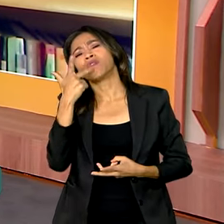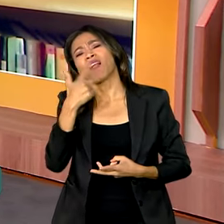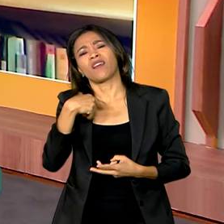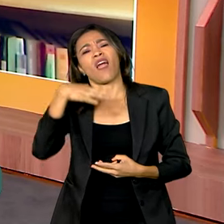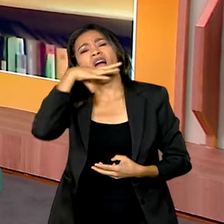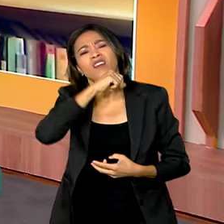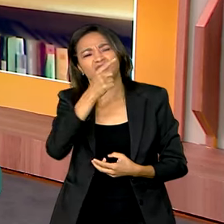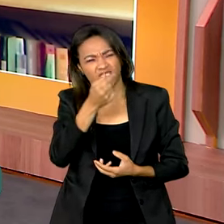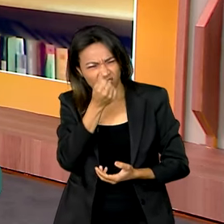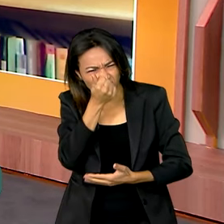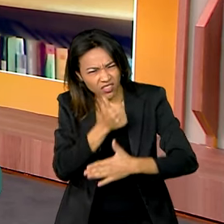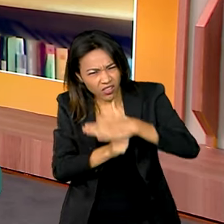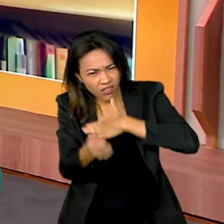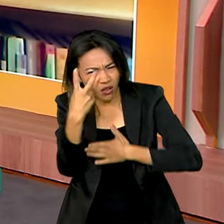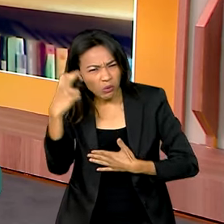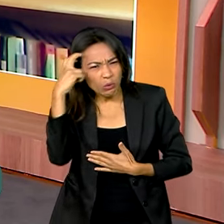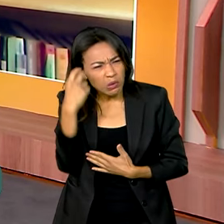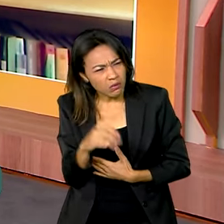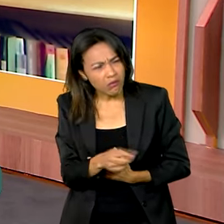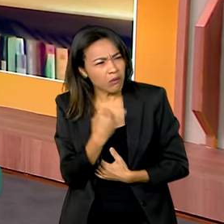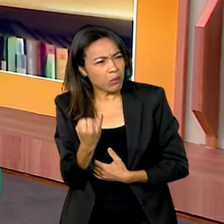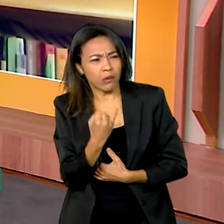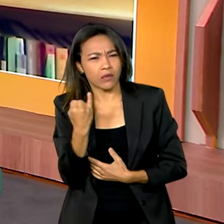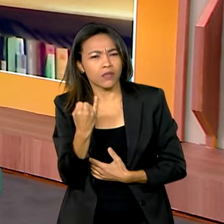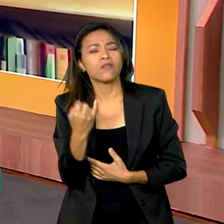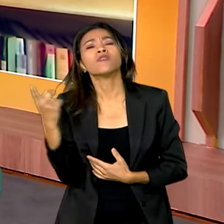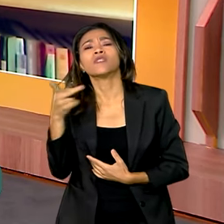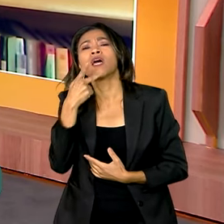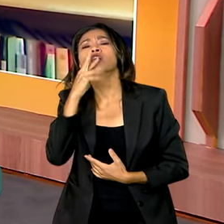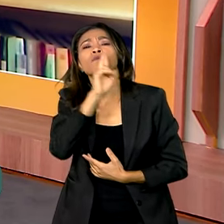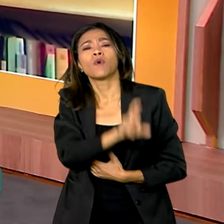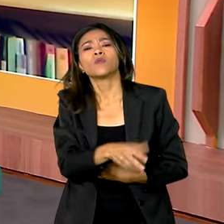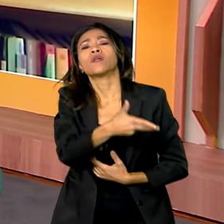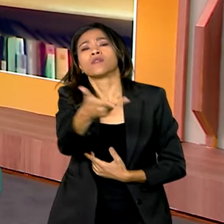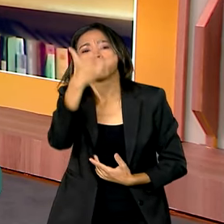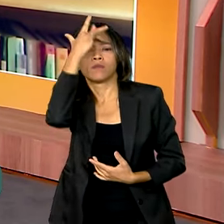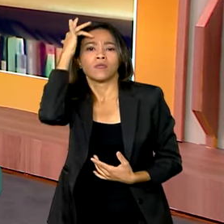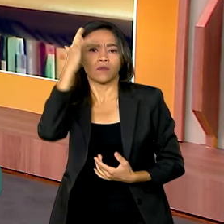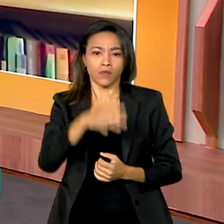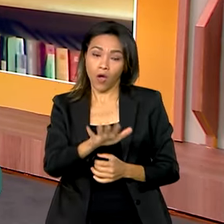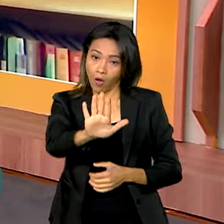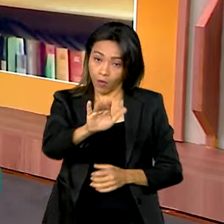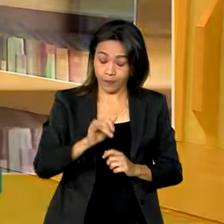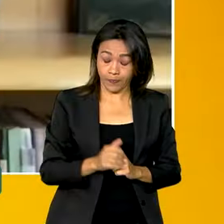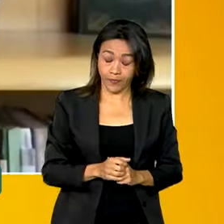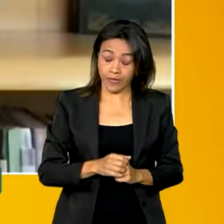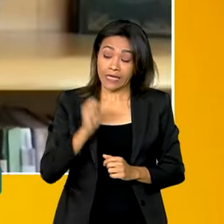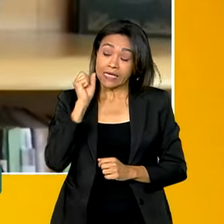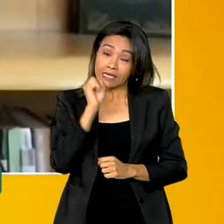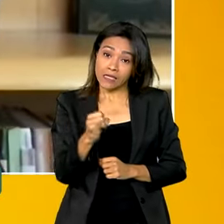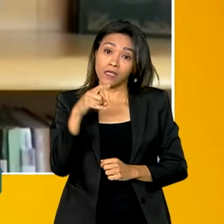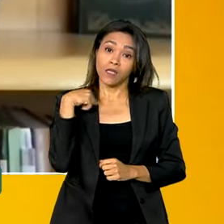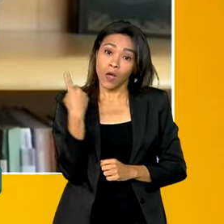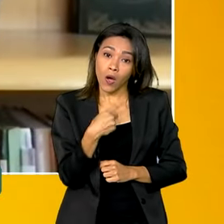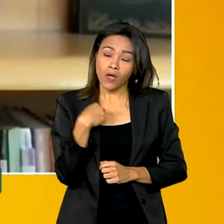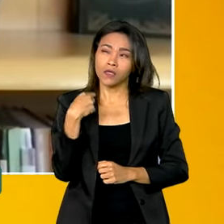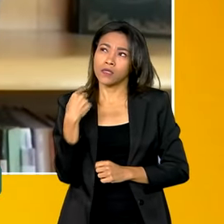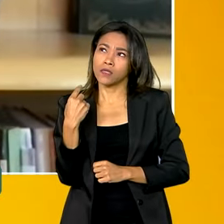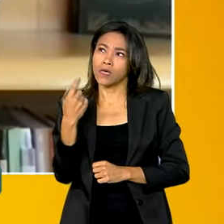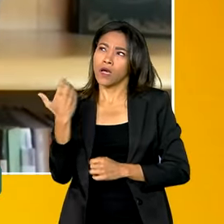diz para essas pessoas? Olha, se a gente for observar a história mesmo da indústria